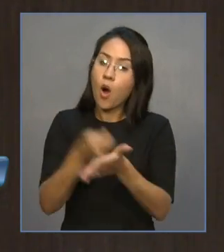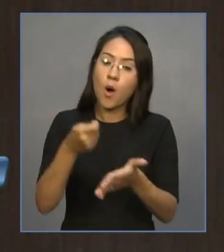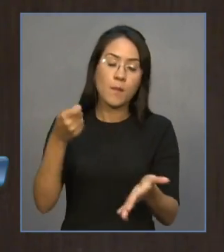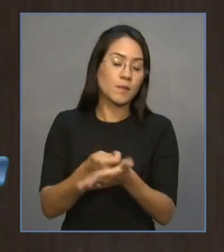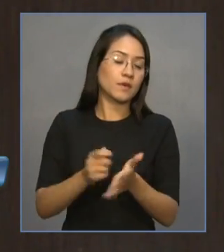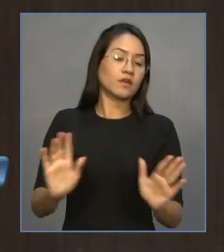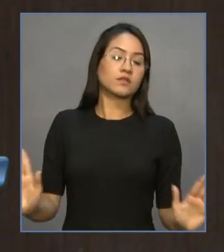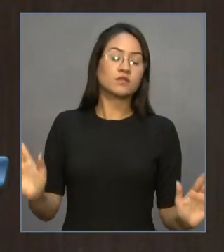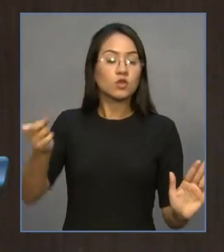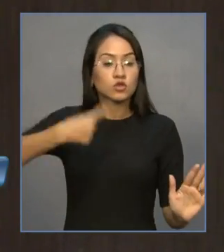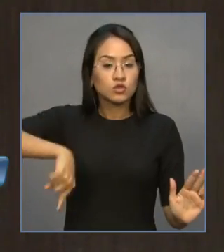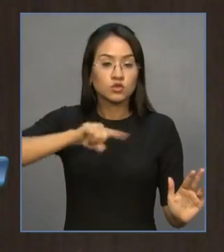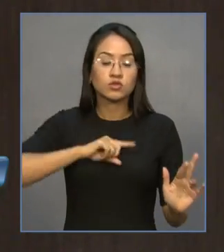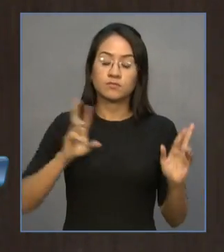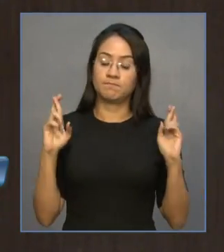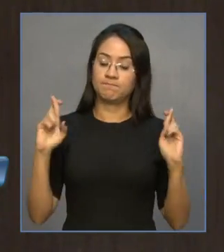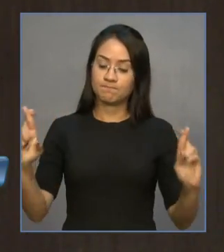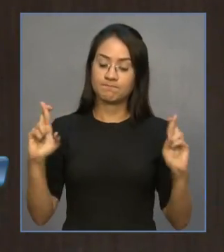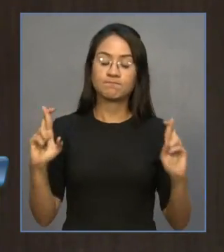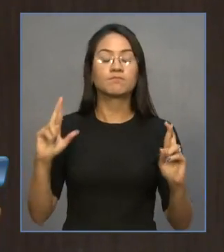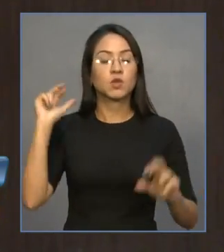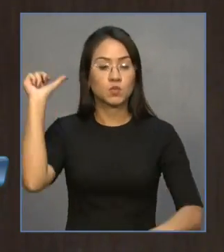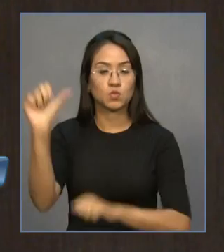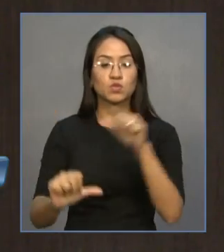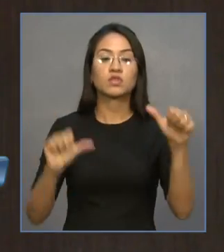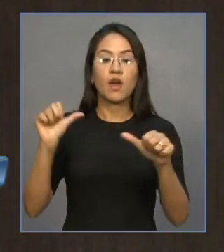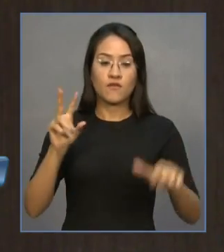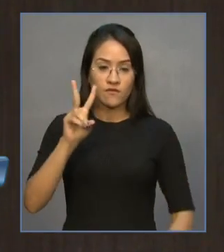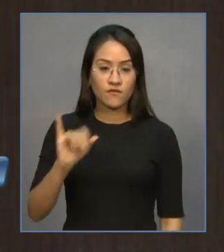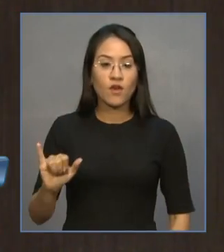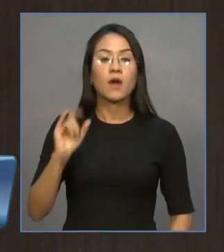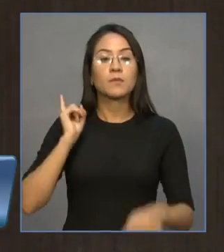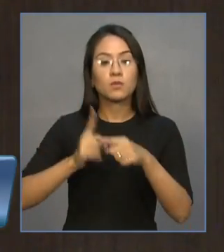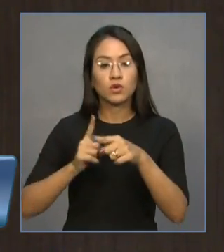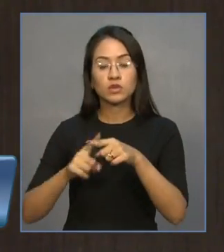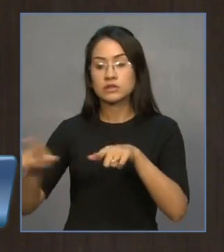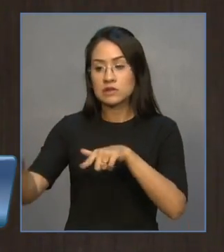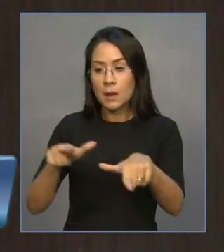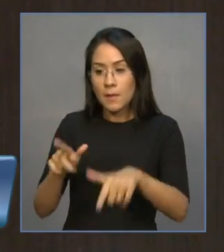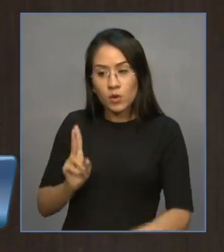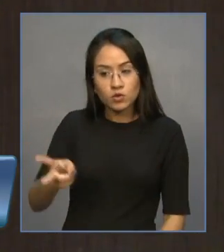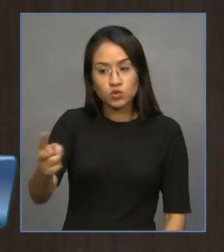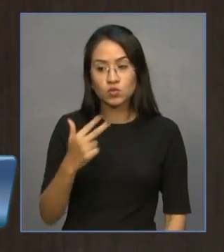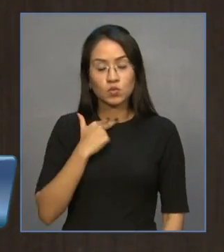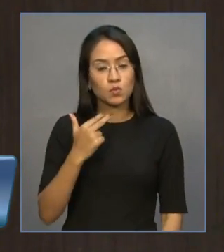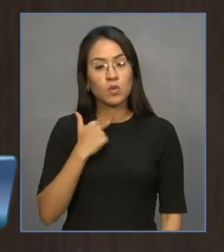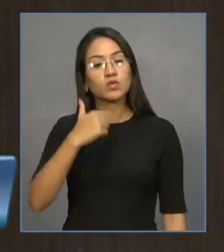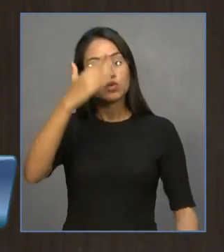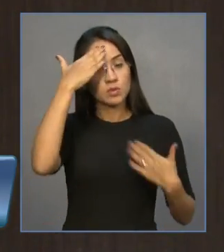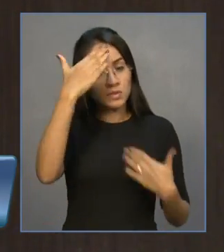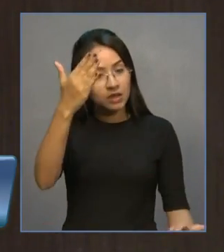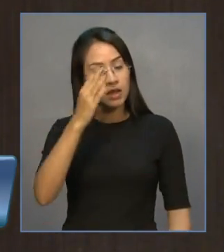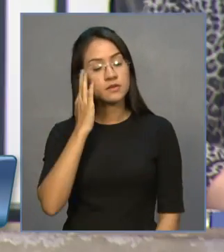Nós temos expectativa de que isso vá acontecer com a suspensão desse dano ambiental em Quiterianópolis. Muito obrigado.